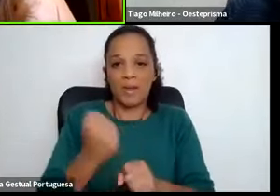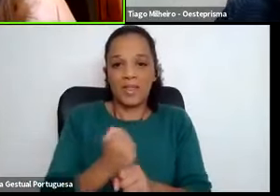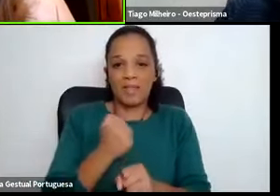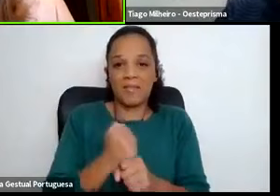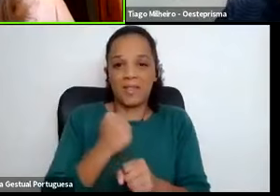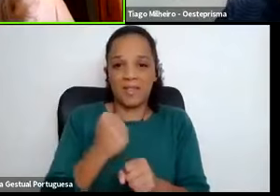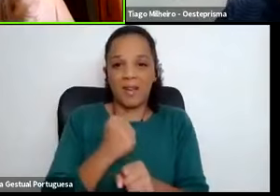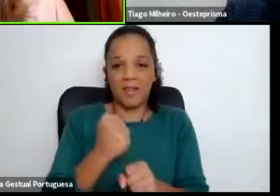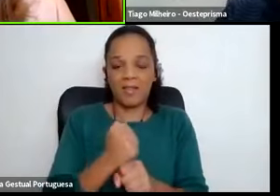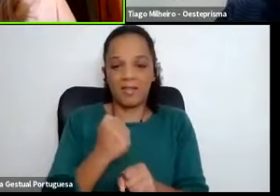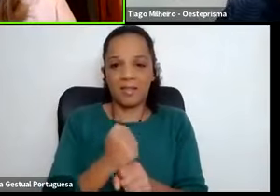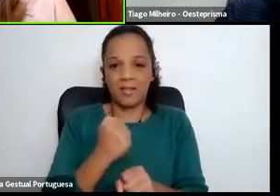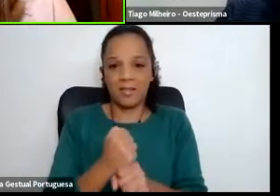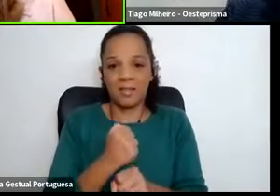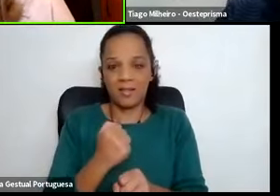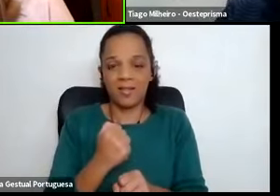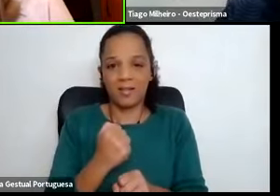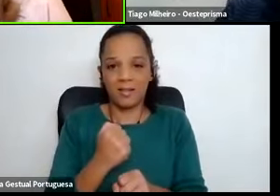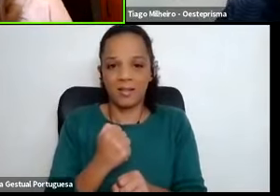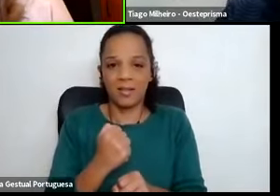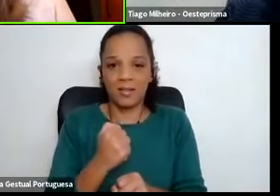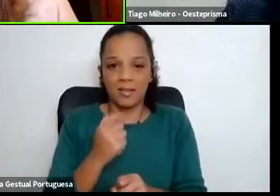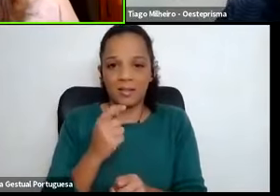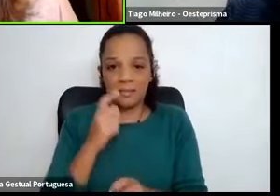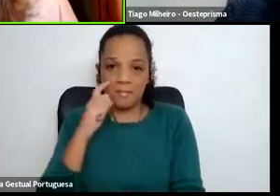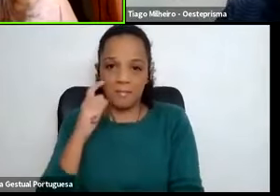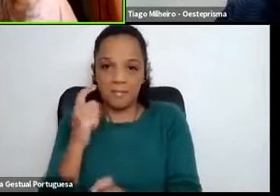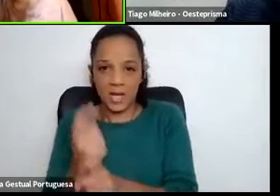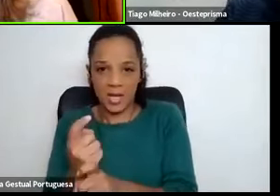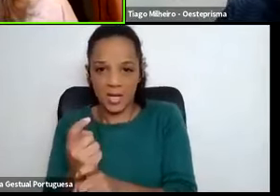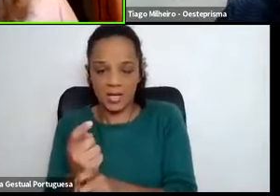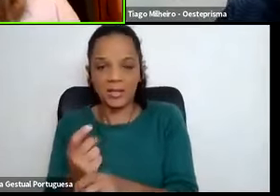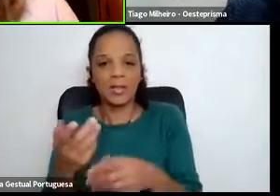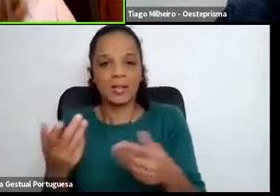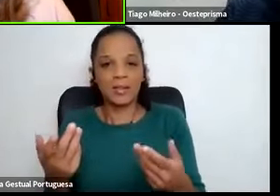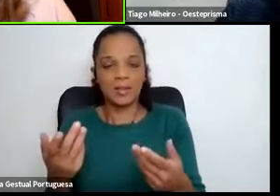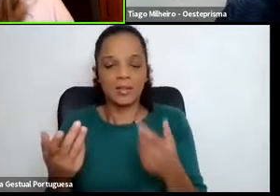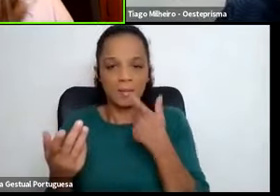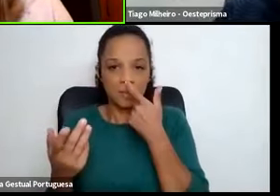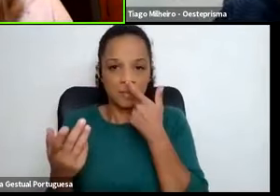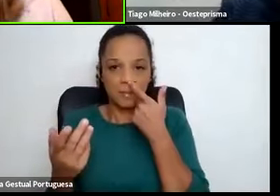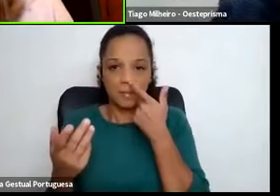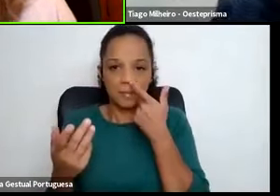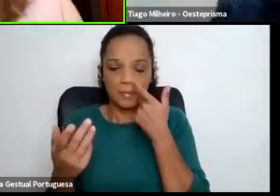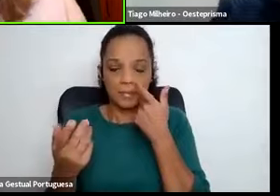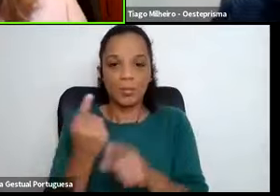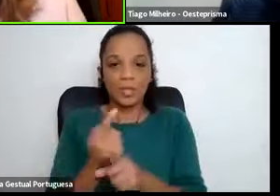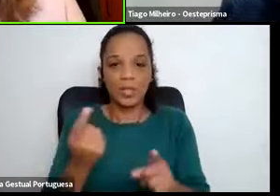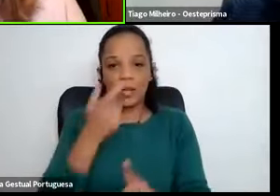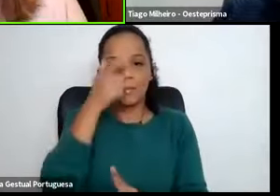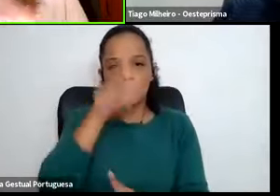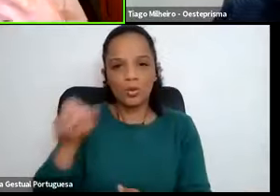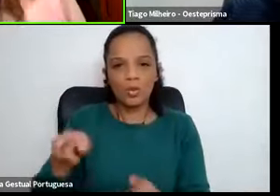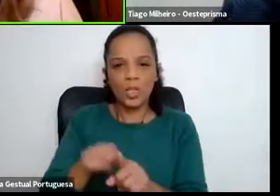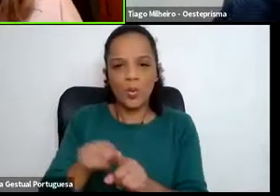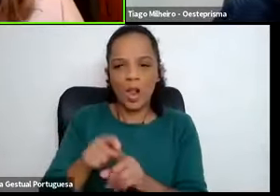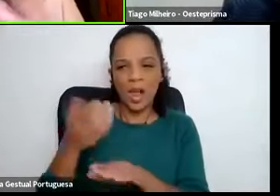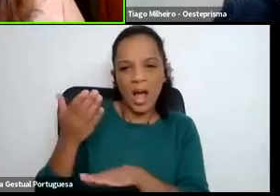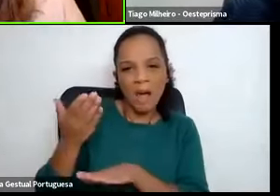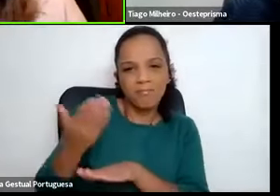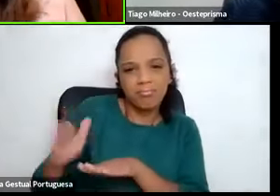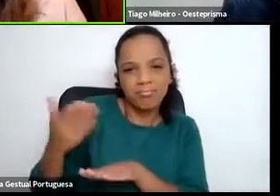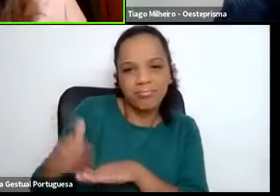exigia. E, portanto, para que essas pessoas não ficassem à margem ou